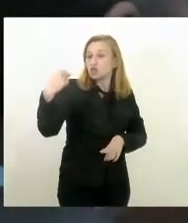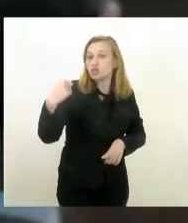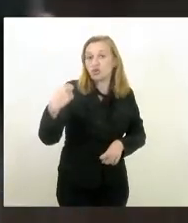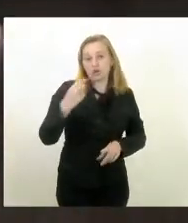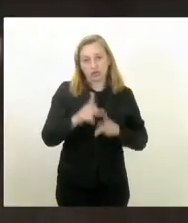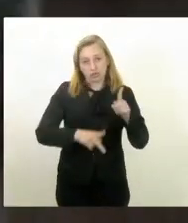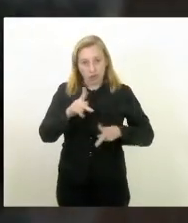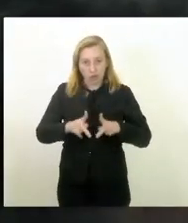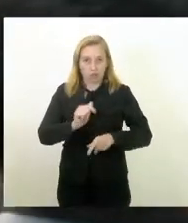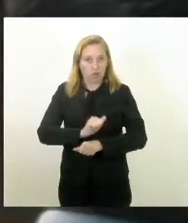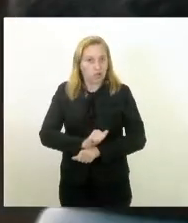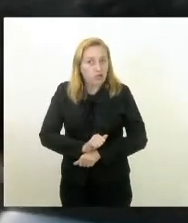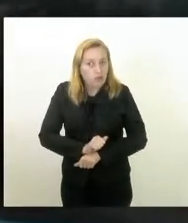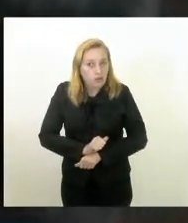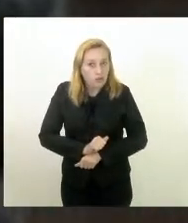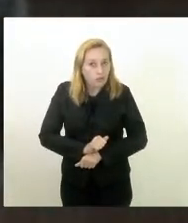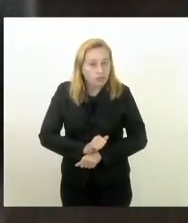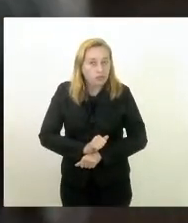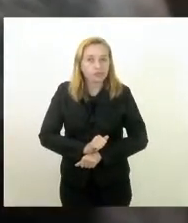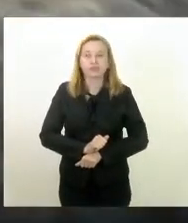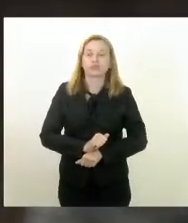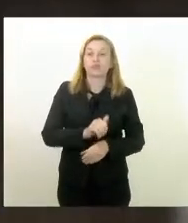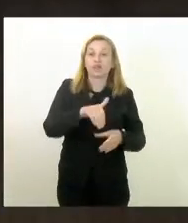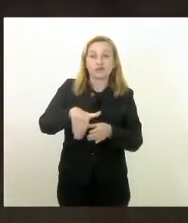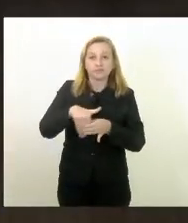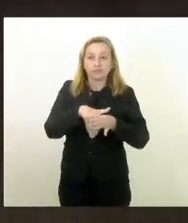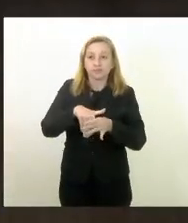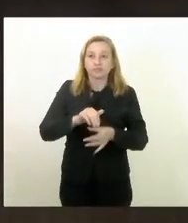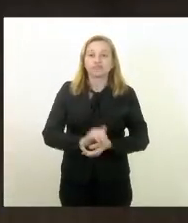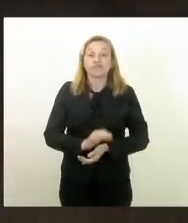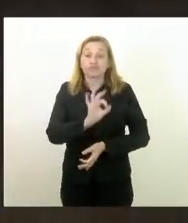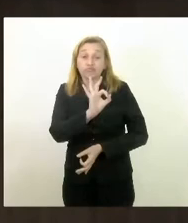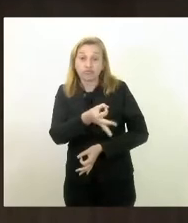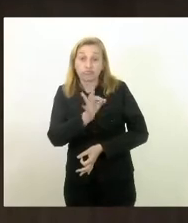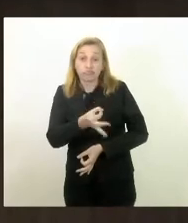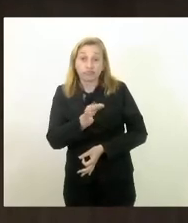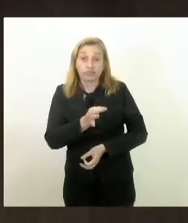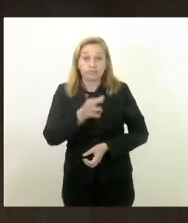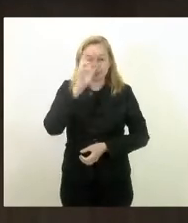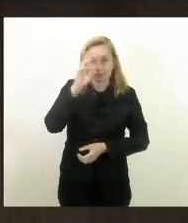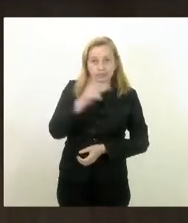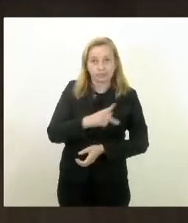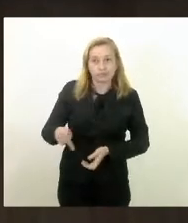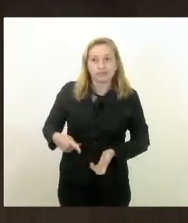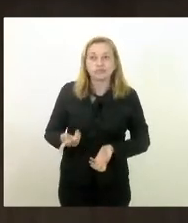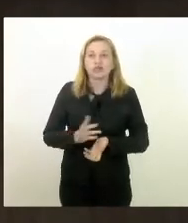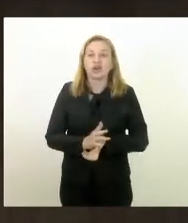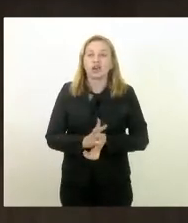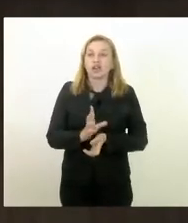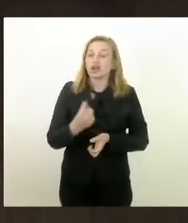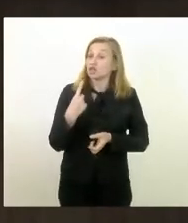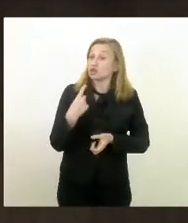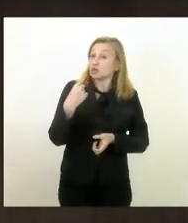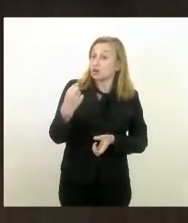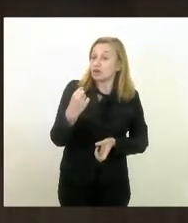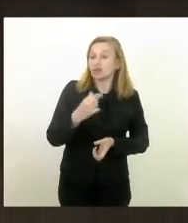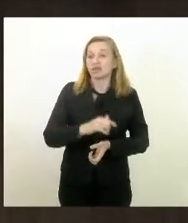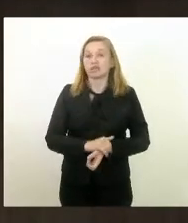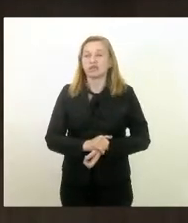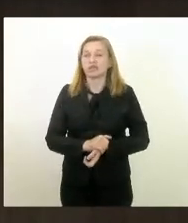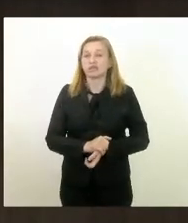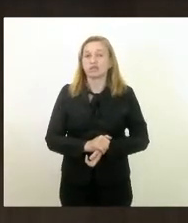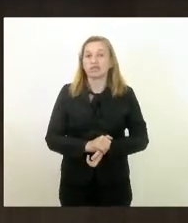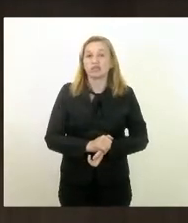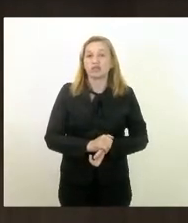escolhidos por voto do povo e essencialmente escolhidos e escolhidas a partir de